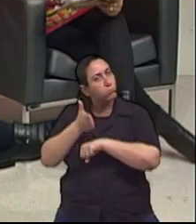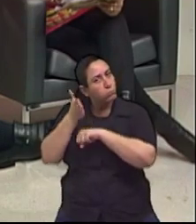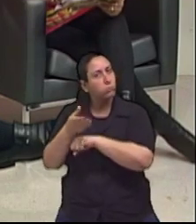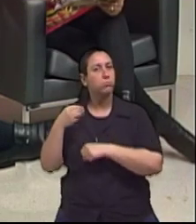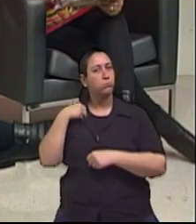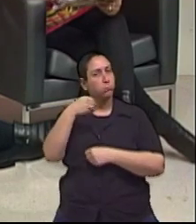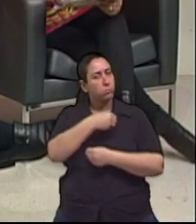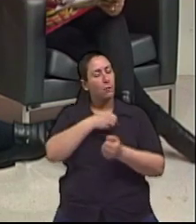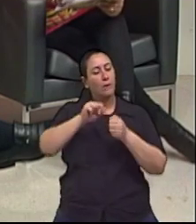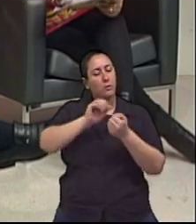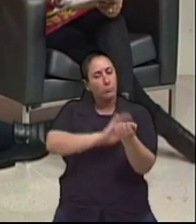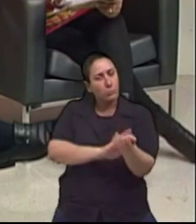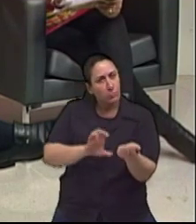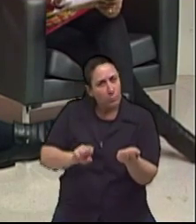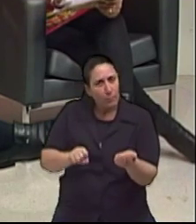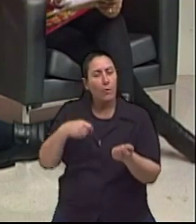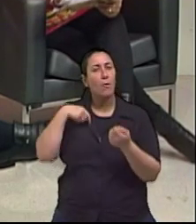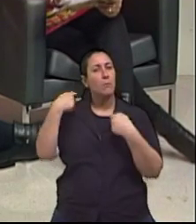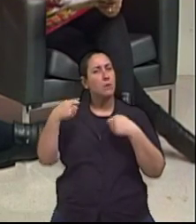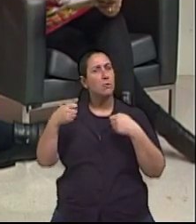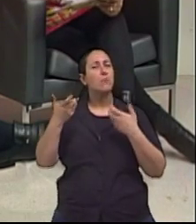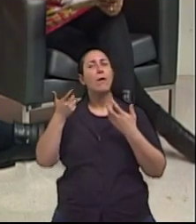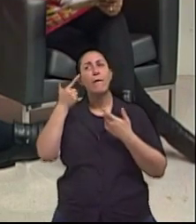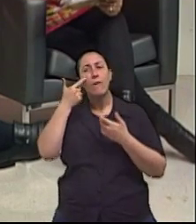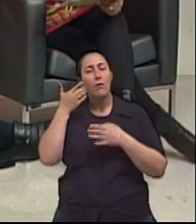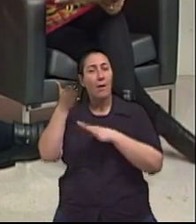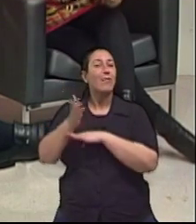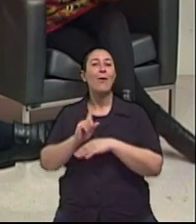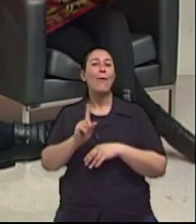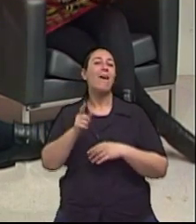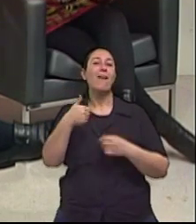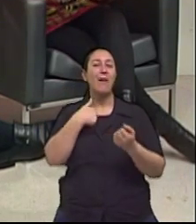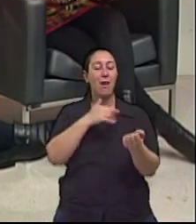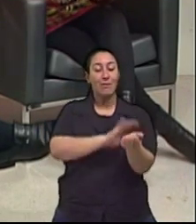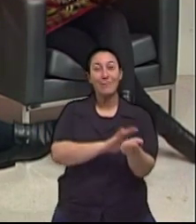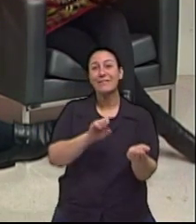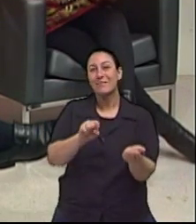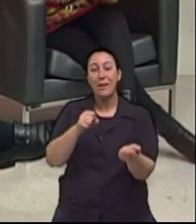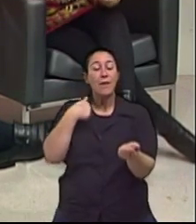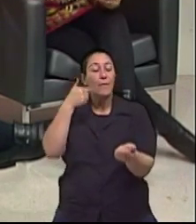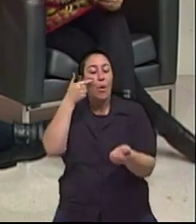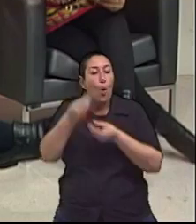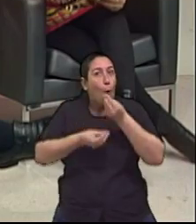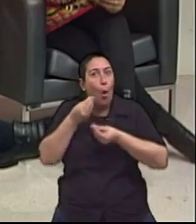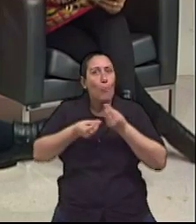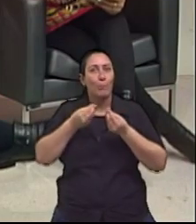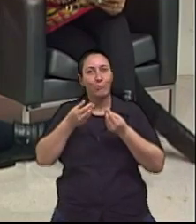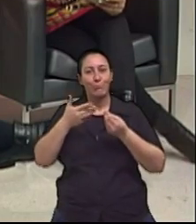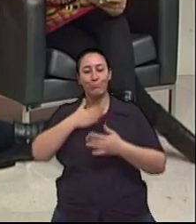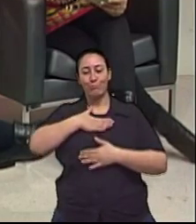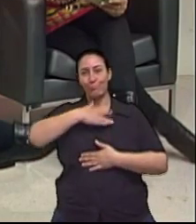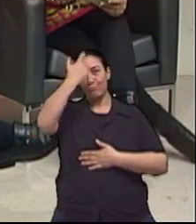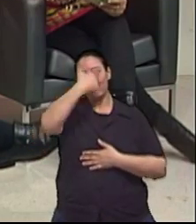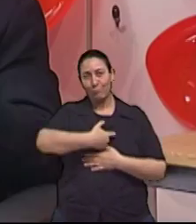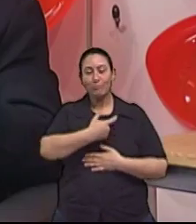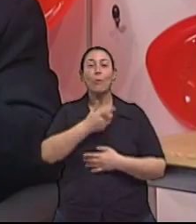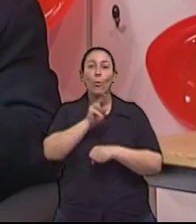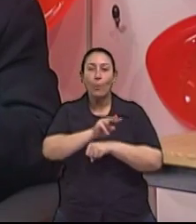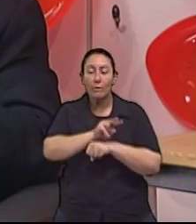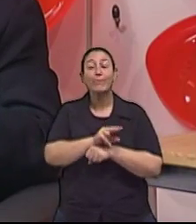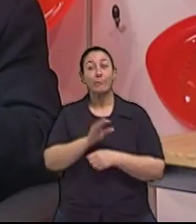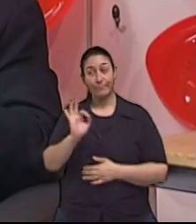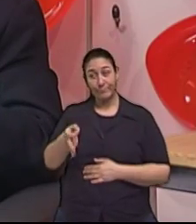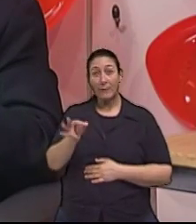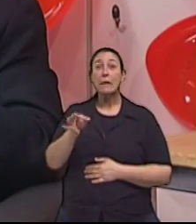medindo, Exatamente. Não é tirando, como eu costumo dizer, não é tirando a pressão, é medindo a pressão, né? Então, nós temos que ter muito